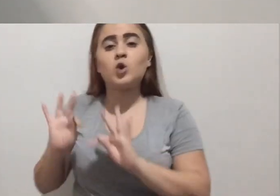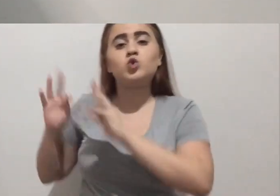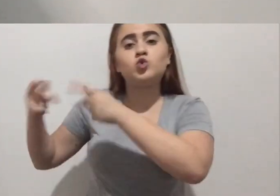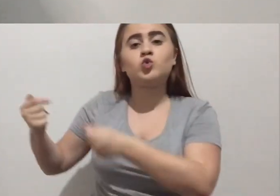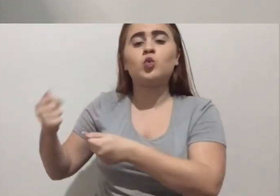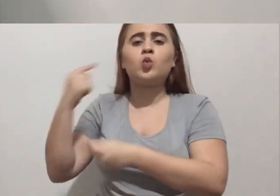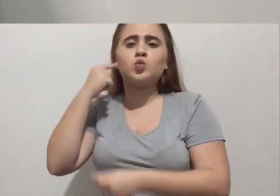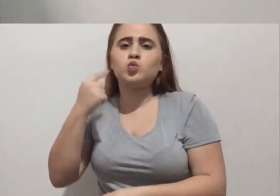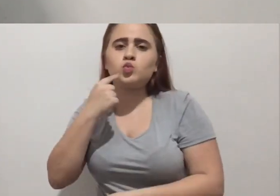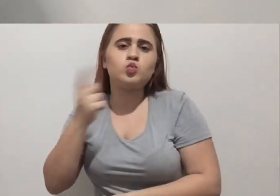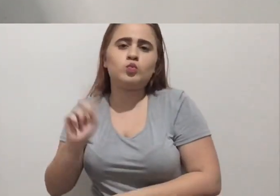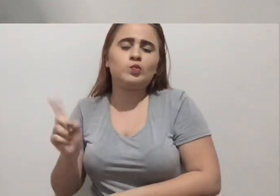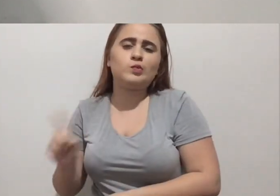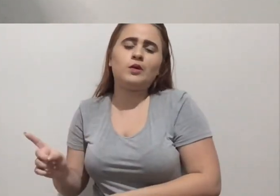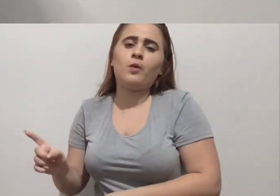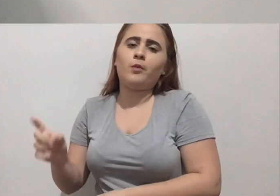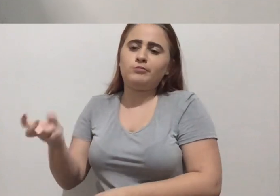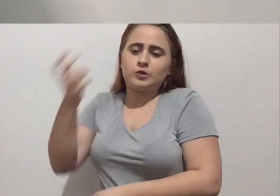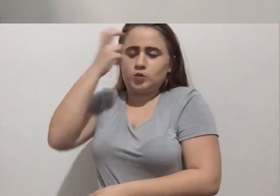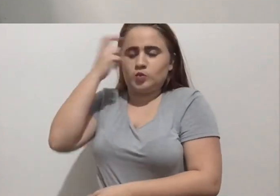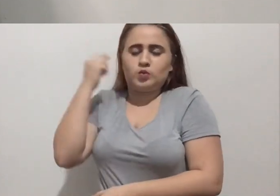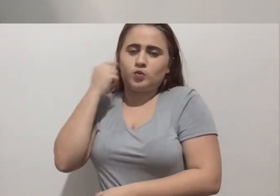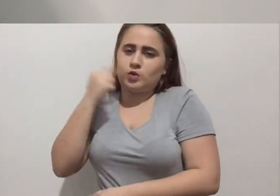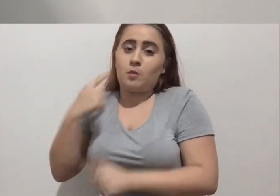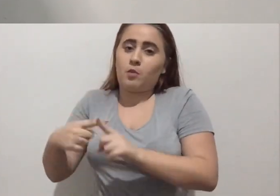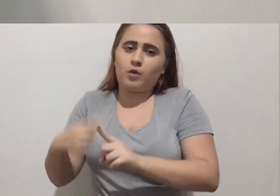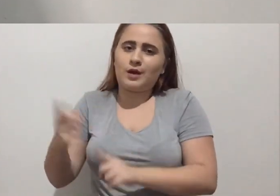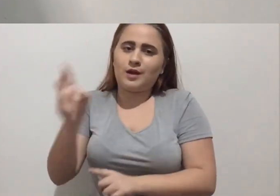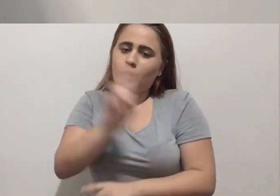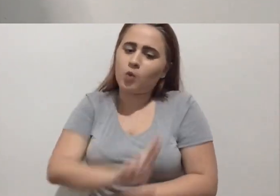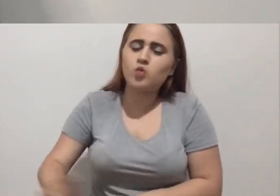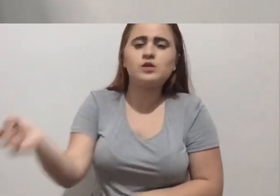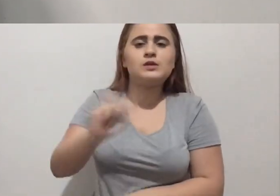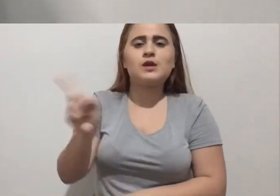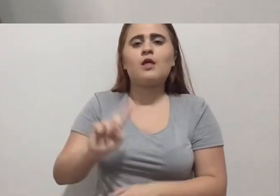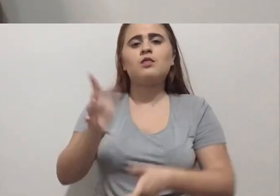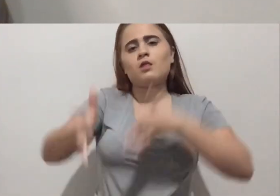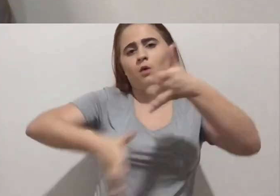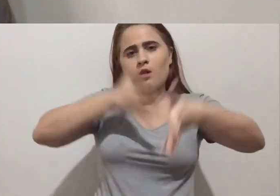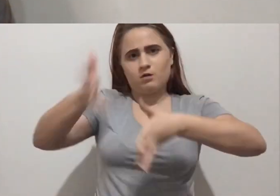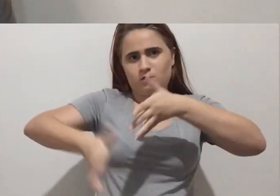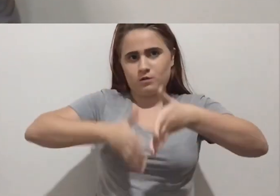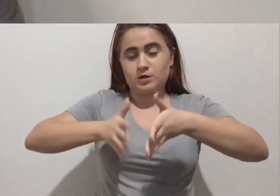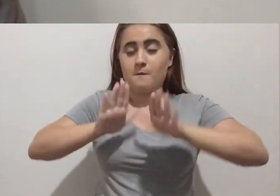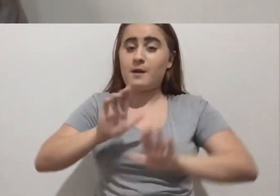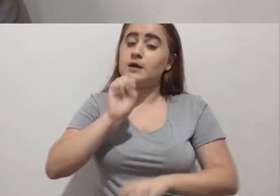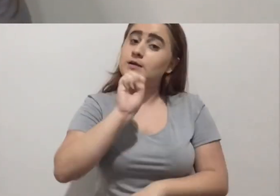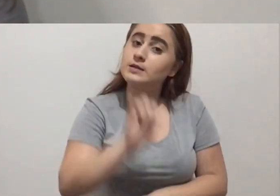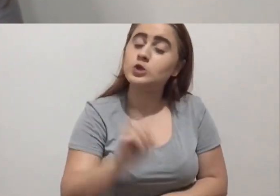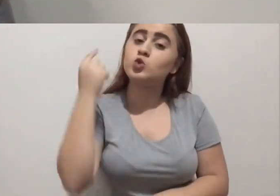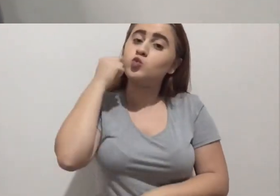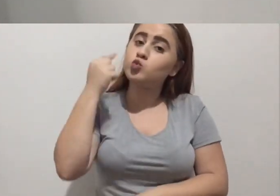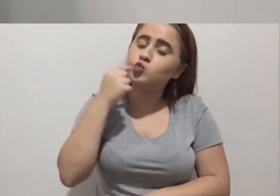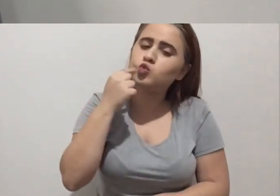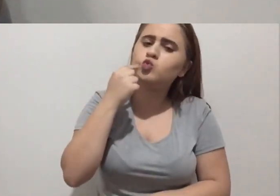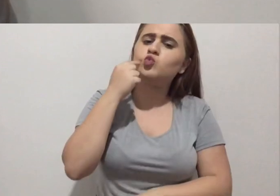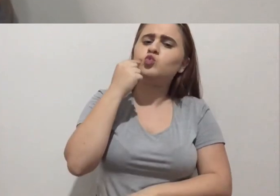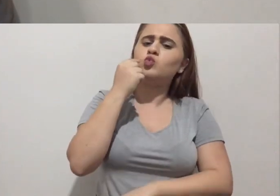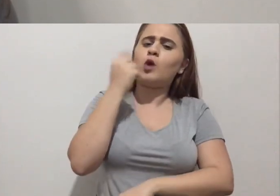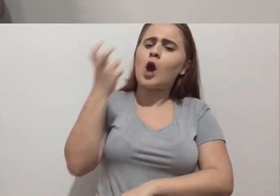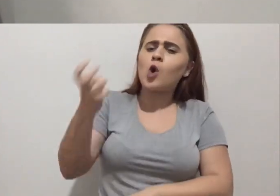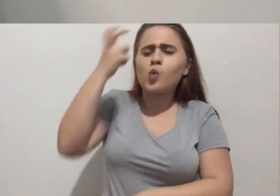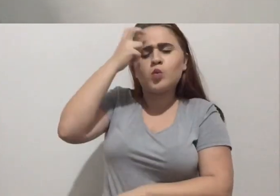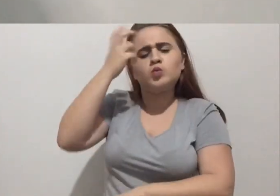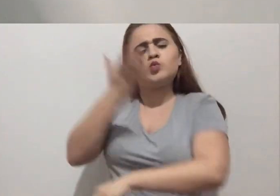vai fazer parte da cultura surda porque ele não utiliza a língua de sinais. Agora, aquele surdo que tem aquele costume, né?